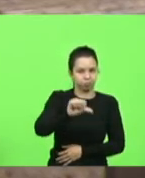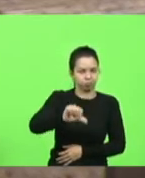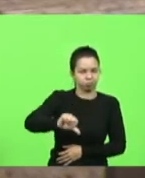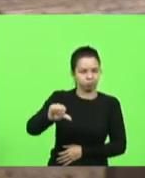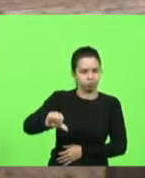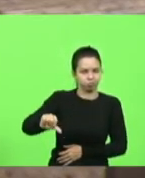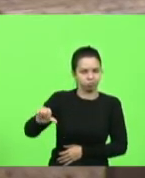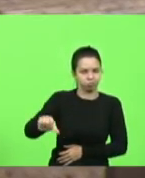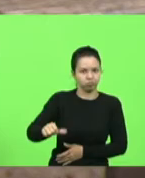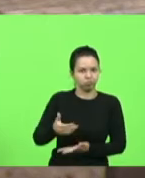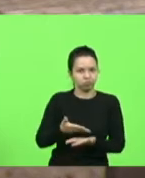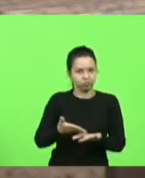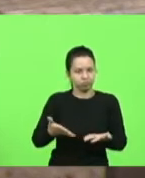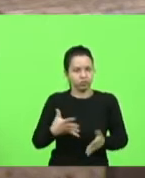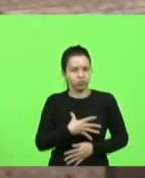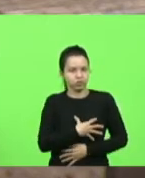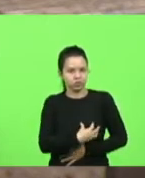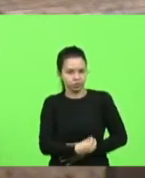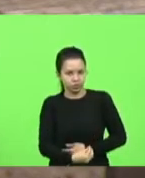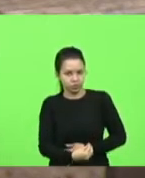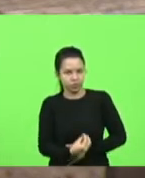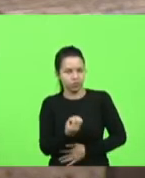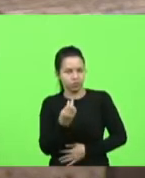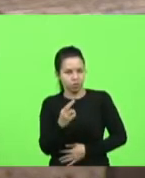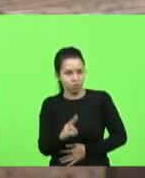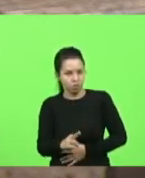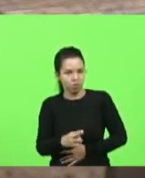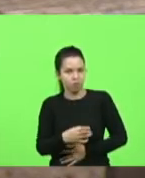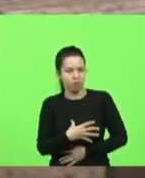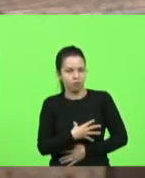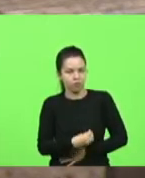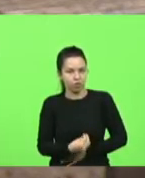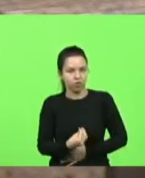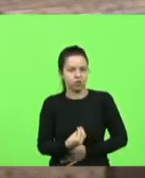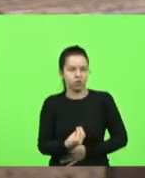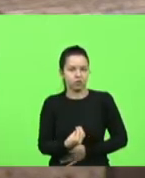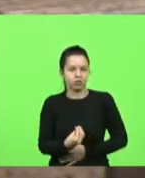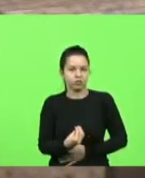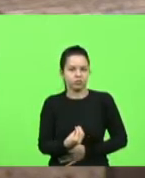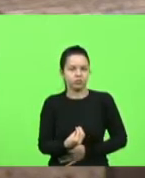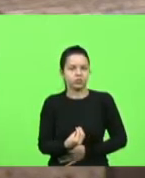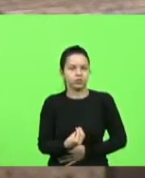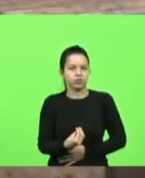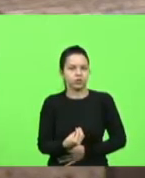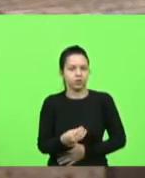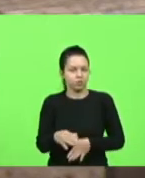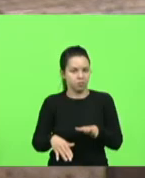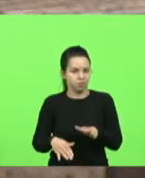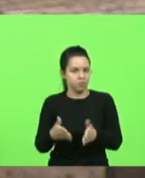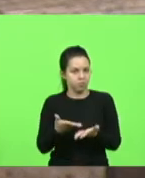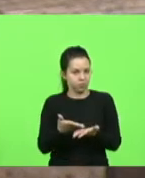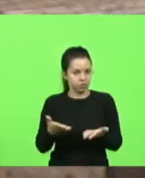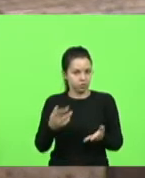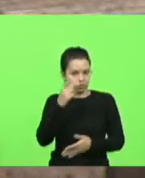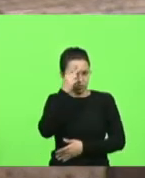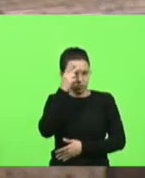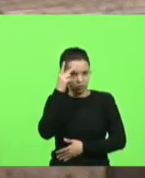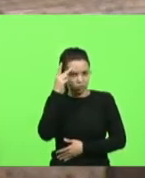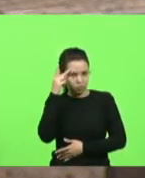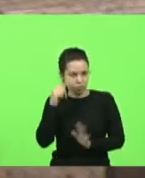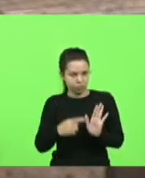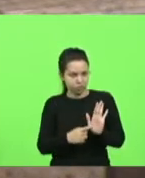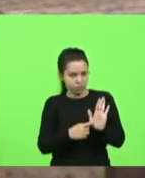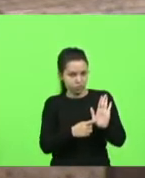para os seus filhos ou para seus colegas ou para si mesmo depende de quem nos traz as denúncias